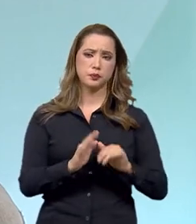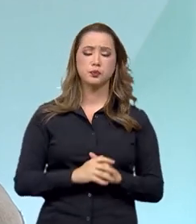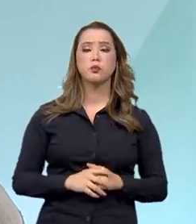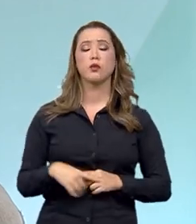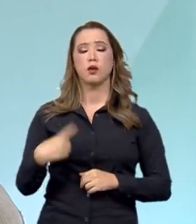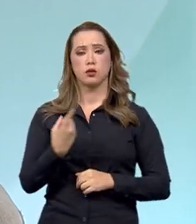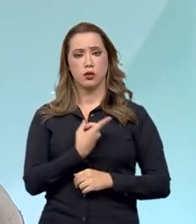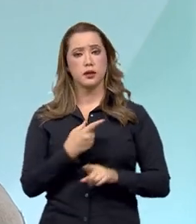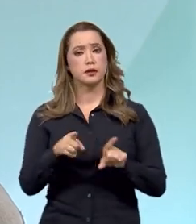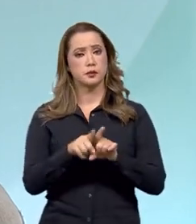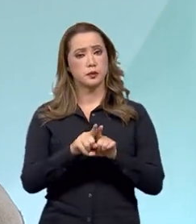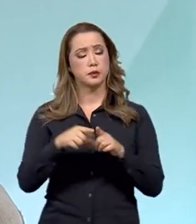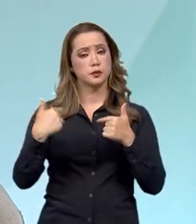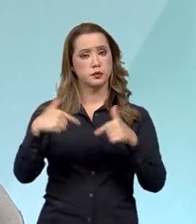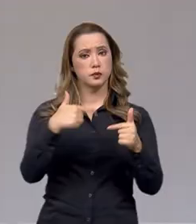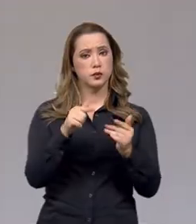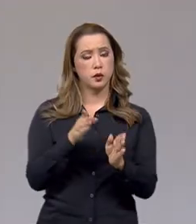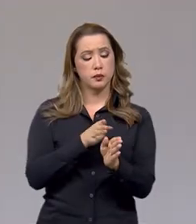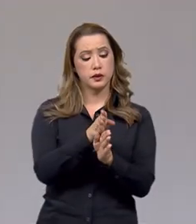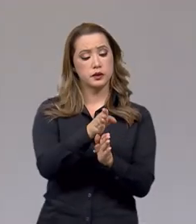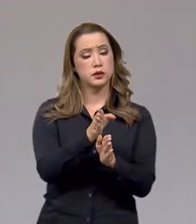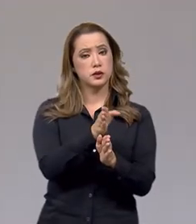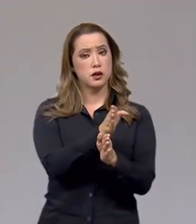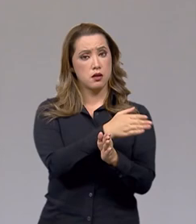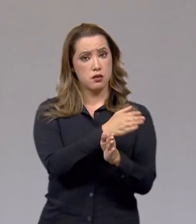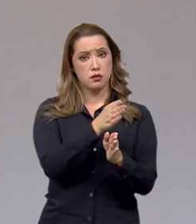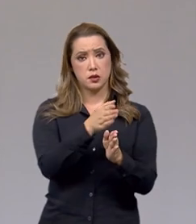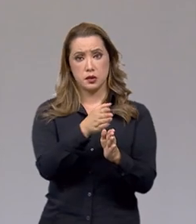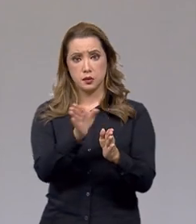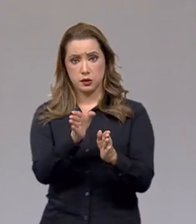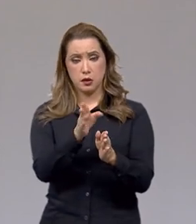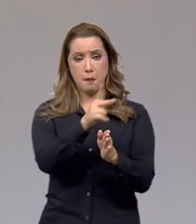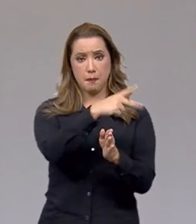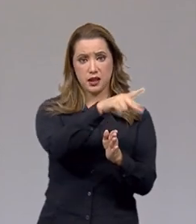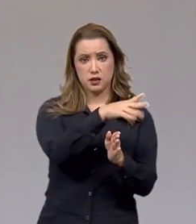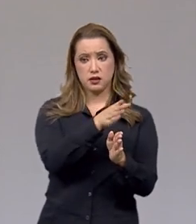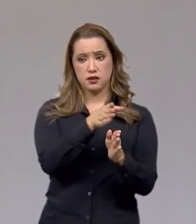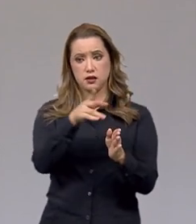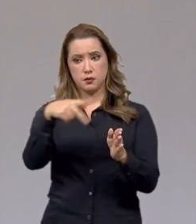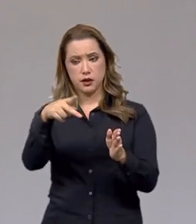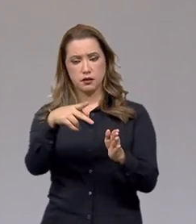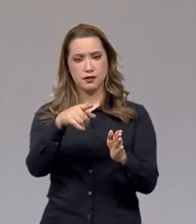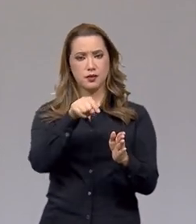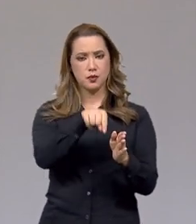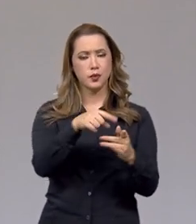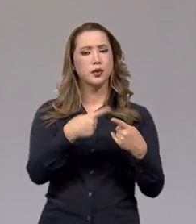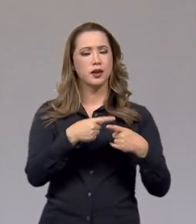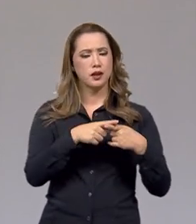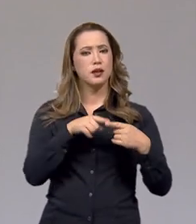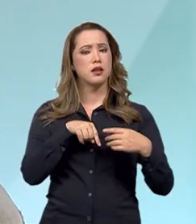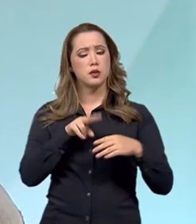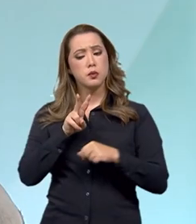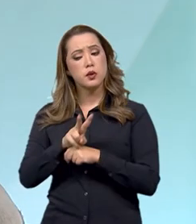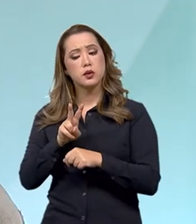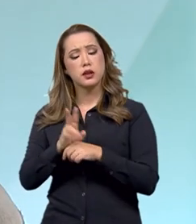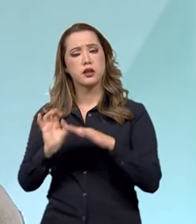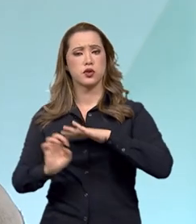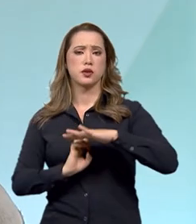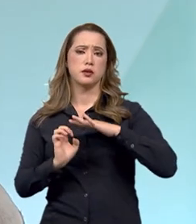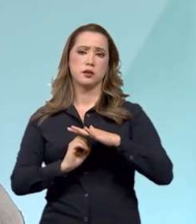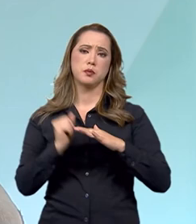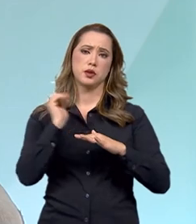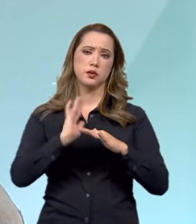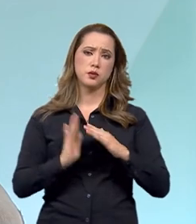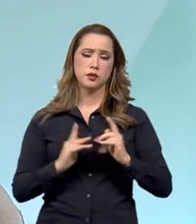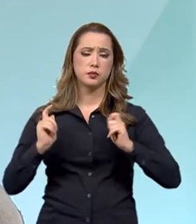fronteiras. Isso é muito importante, porque ela preserva a concorrência entre as empresas de forma